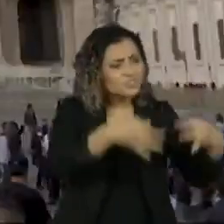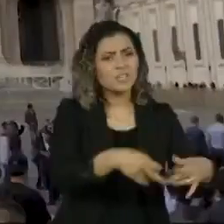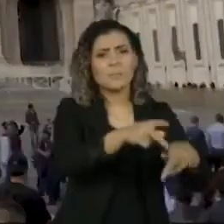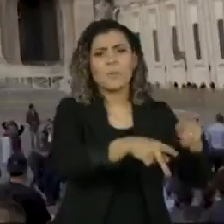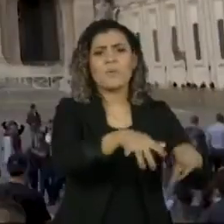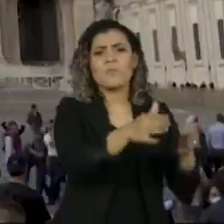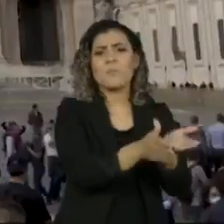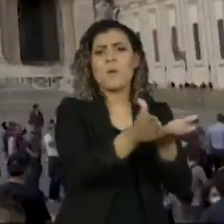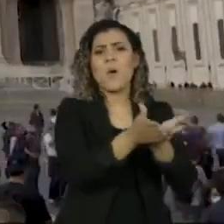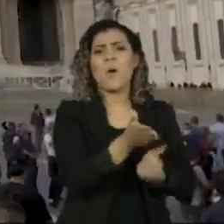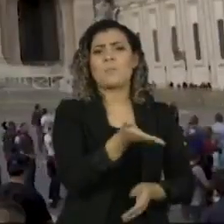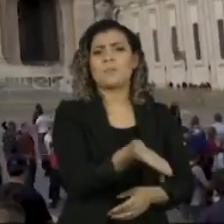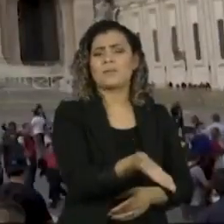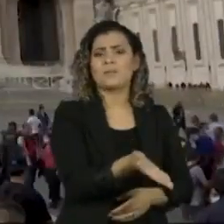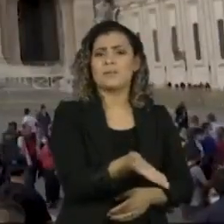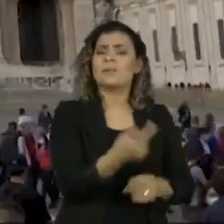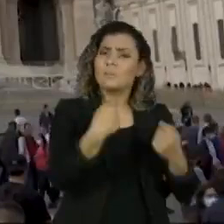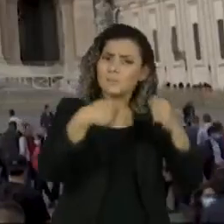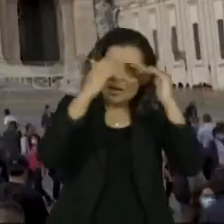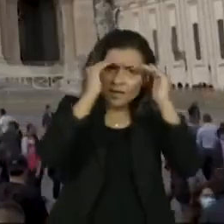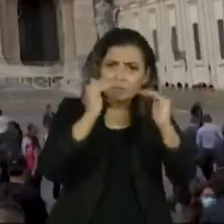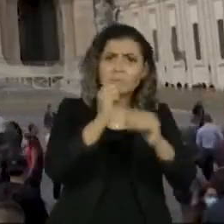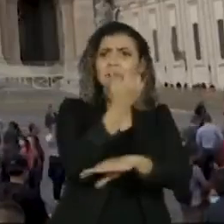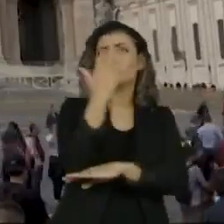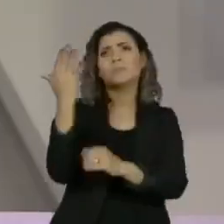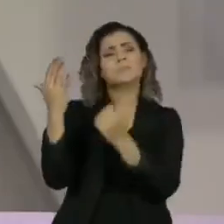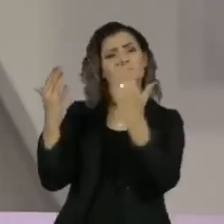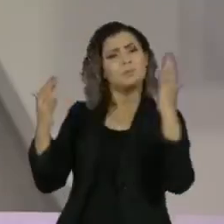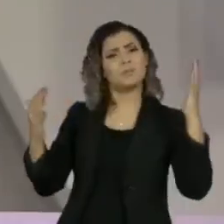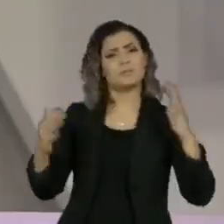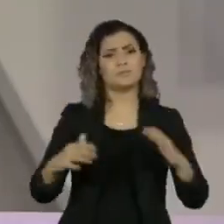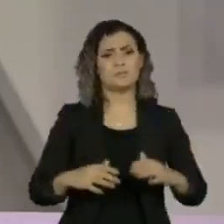pobres, nem acima do respeito ao meio ambiente.